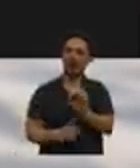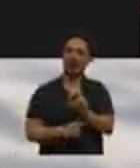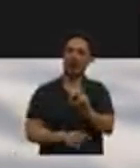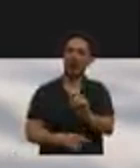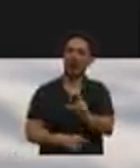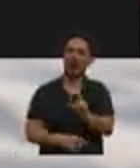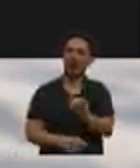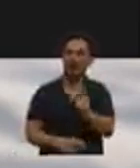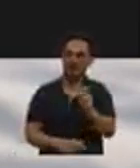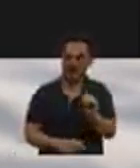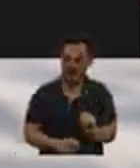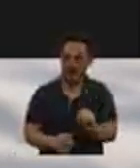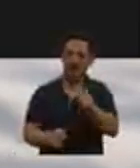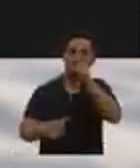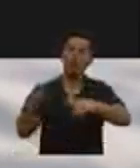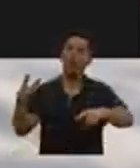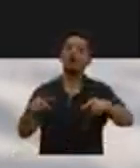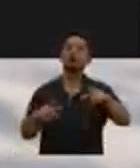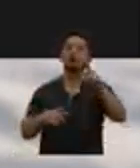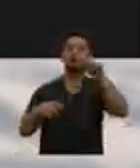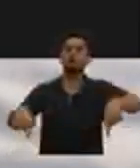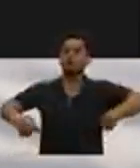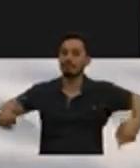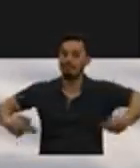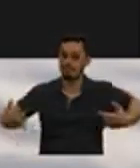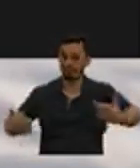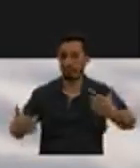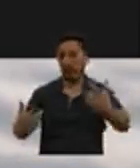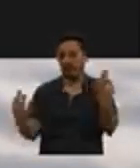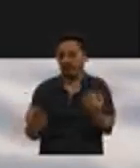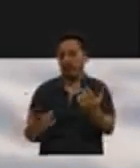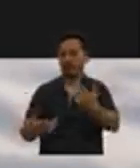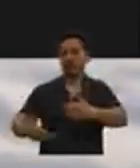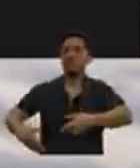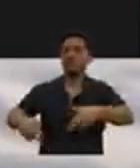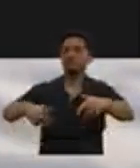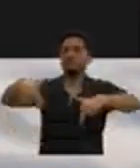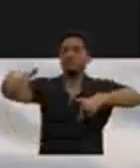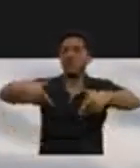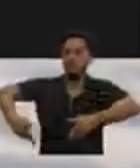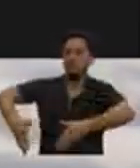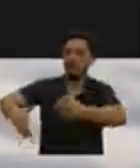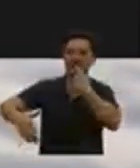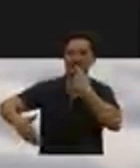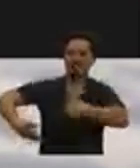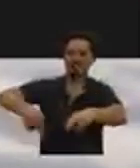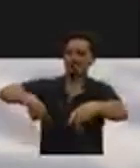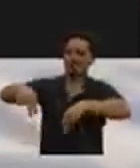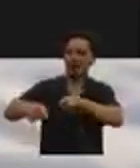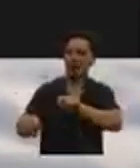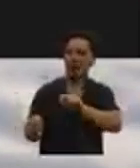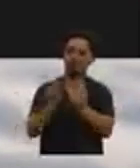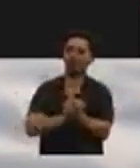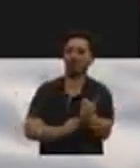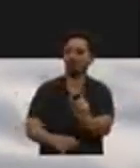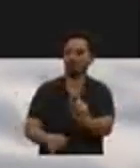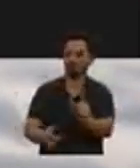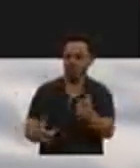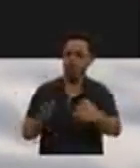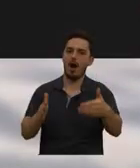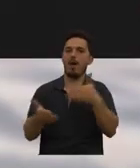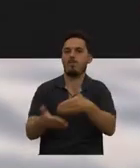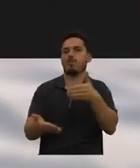reduzida, e de facto os passeios na Avenida não estão adaptados para estas pessoas e apresentam um conjunto de barreiras e obstáculos que os